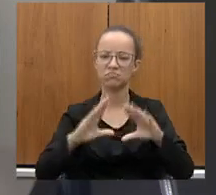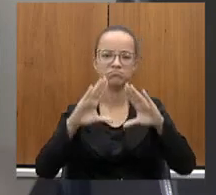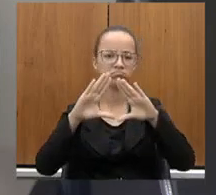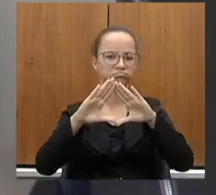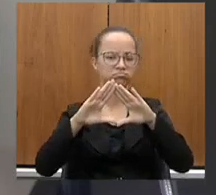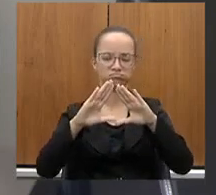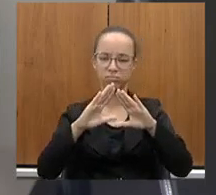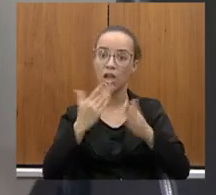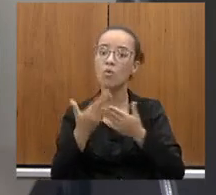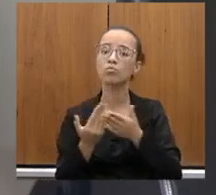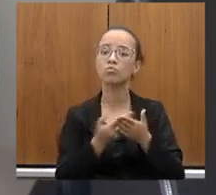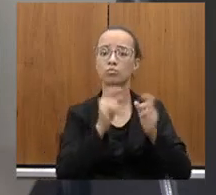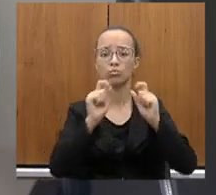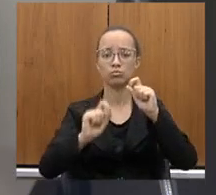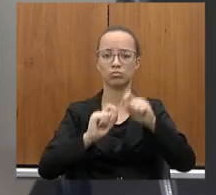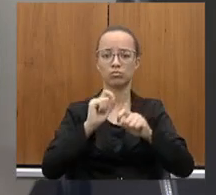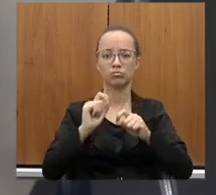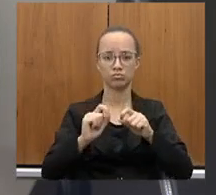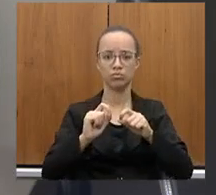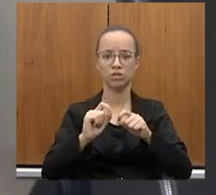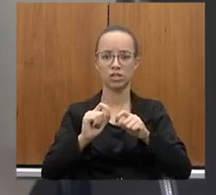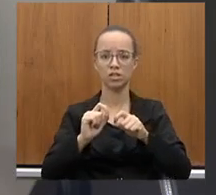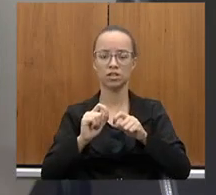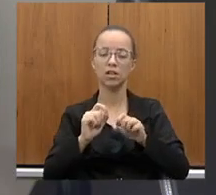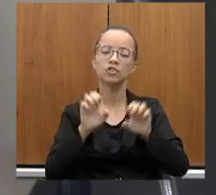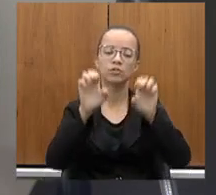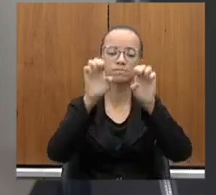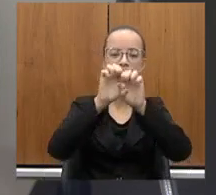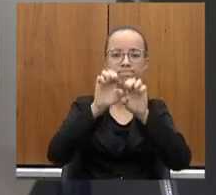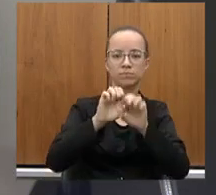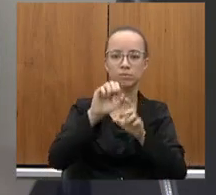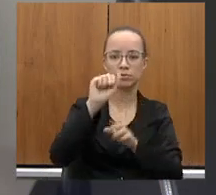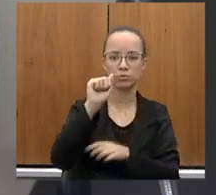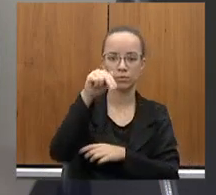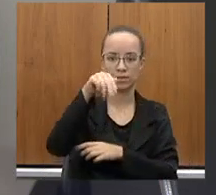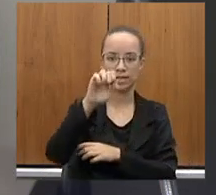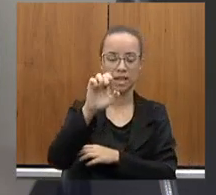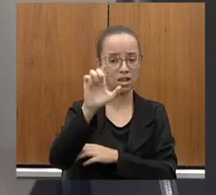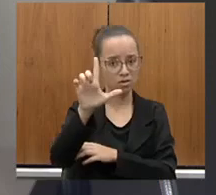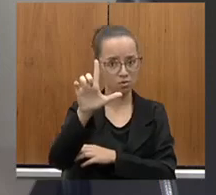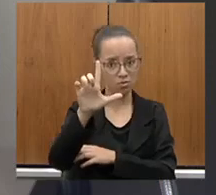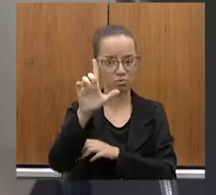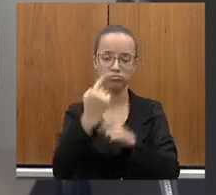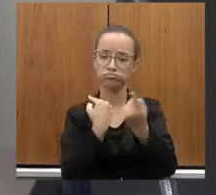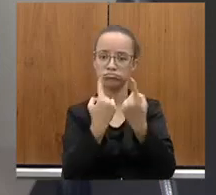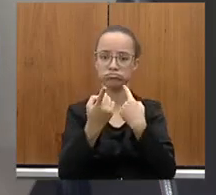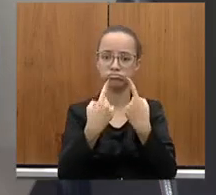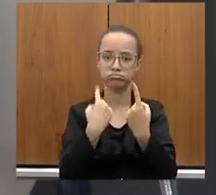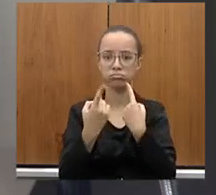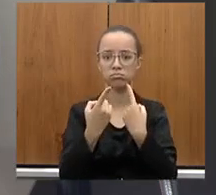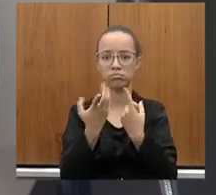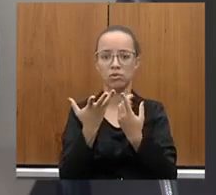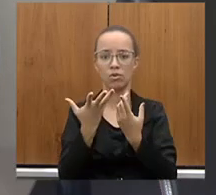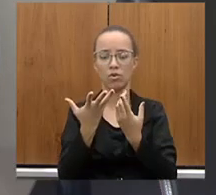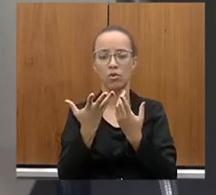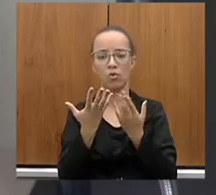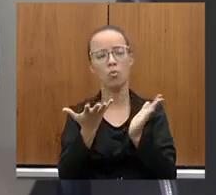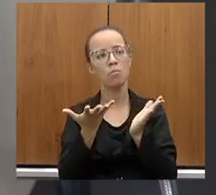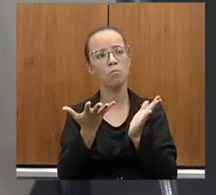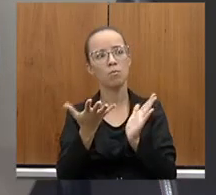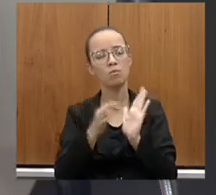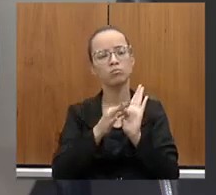É um estudo de reestruturação do anel rodoviário como alternativa para o rodoanel